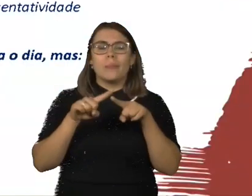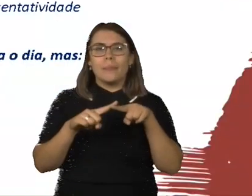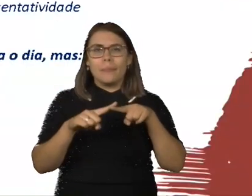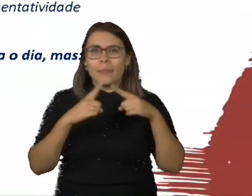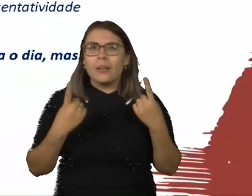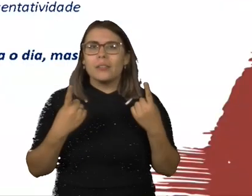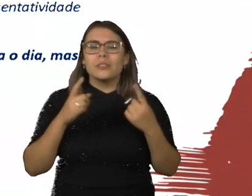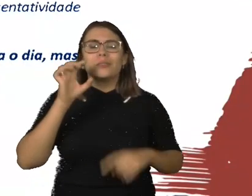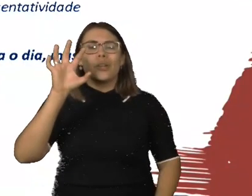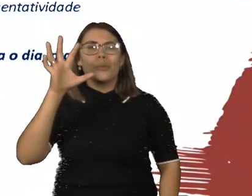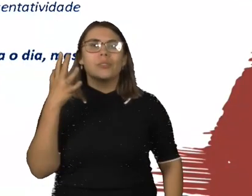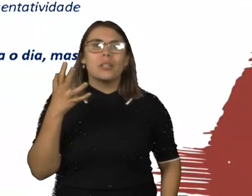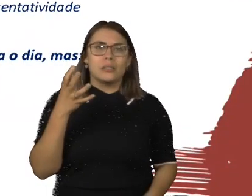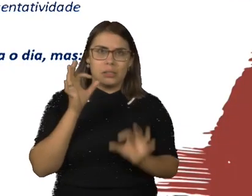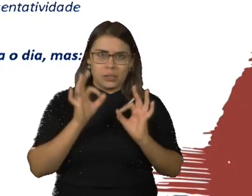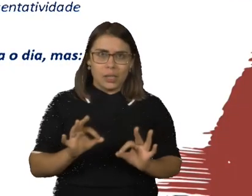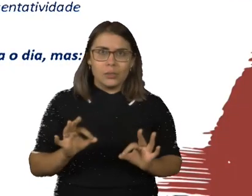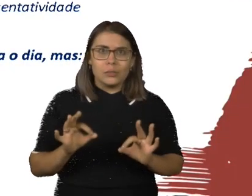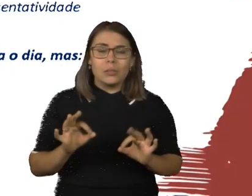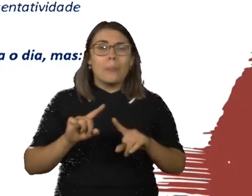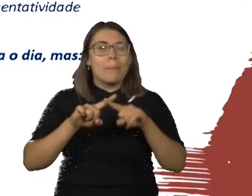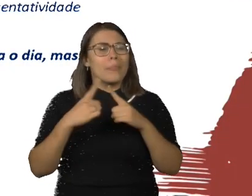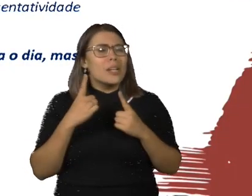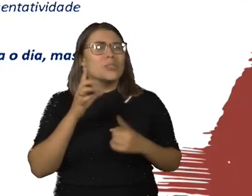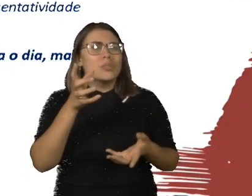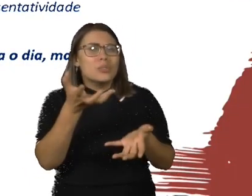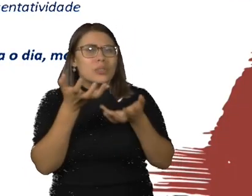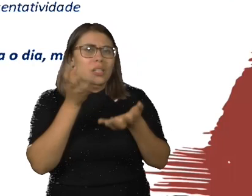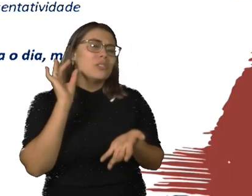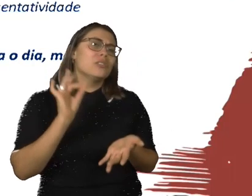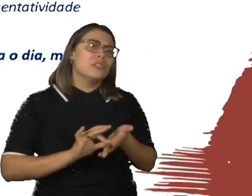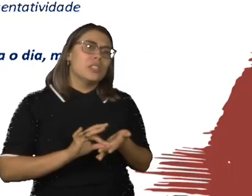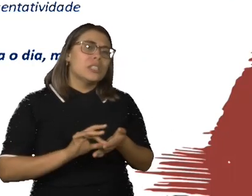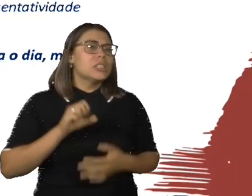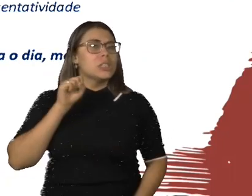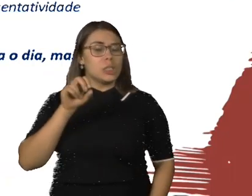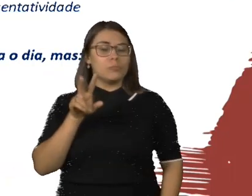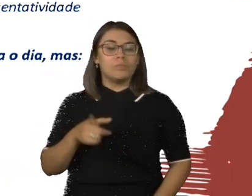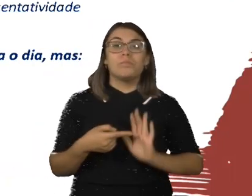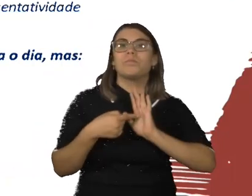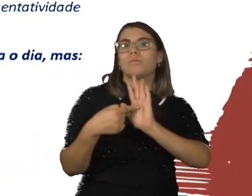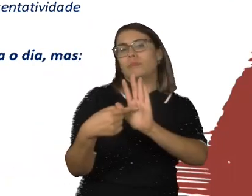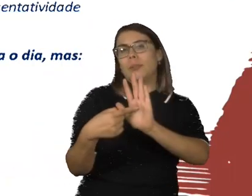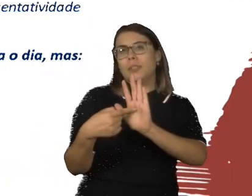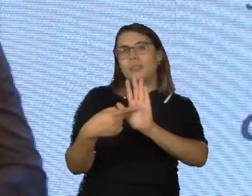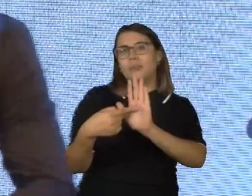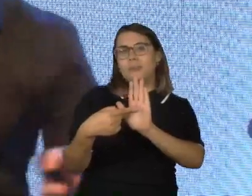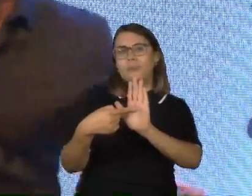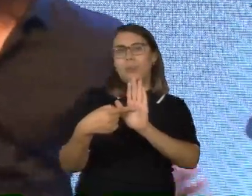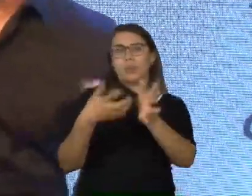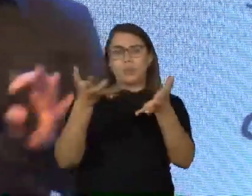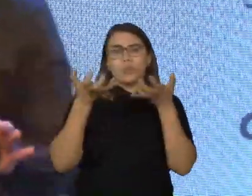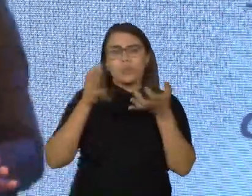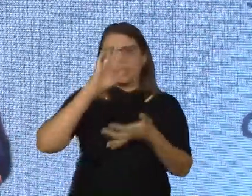que ela aconteça, beleza? Mas eu só vou me sentir representado se eu aparecer nessa representatividade. Eu só